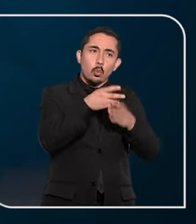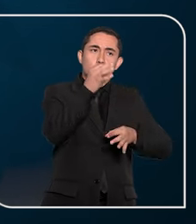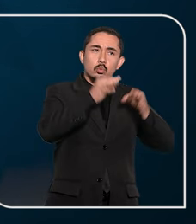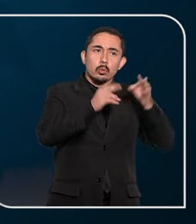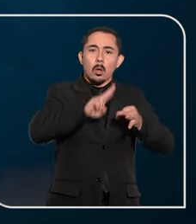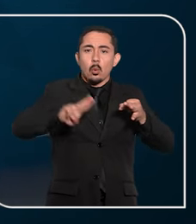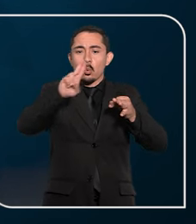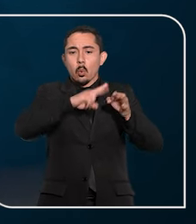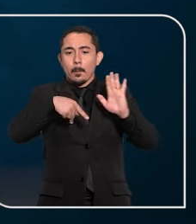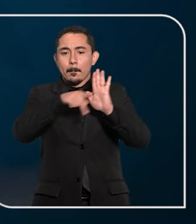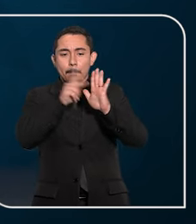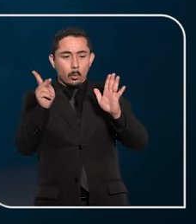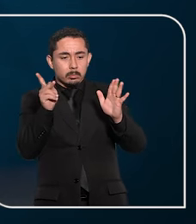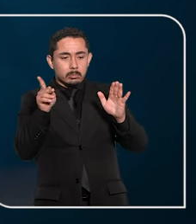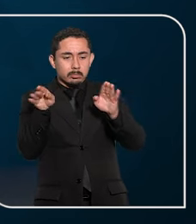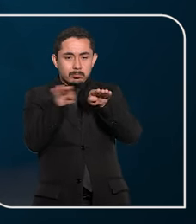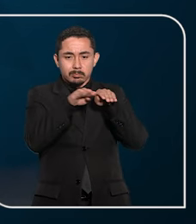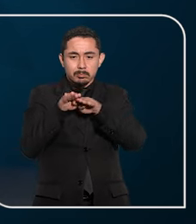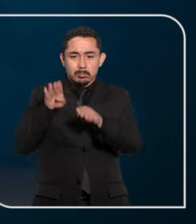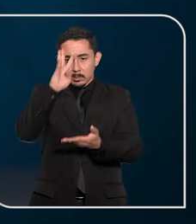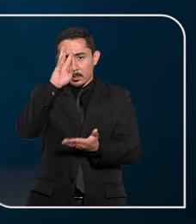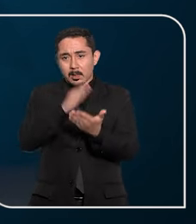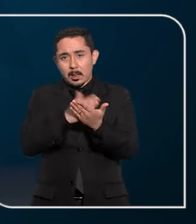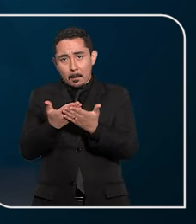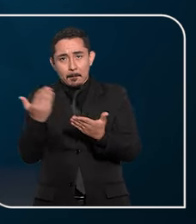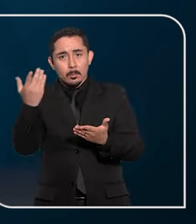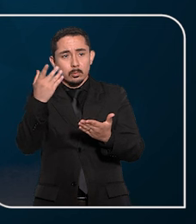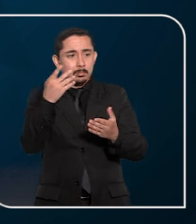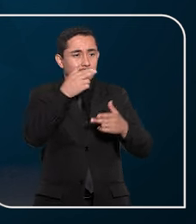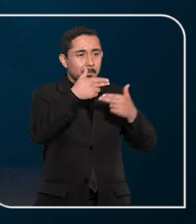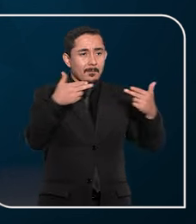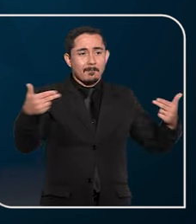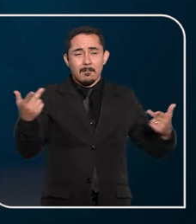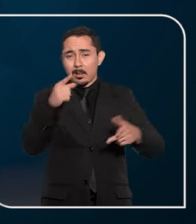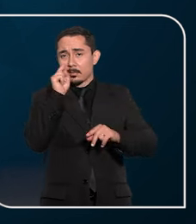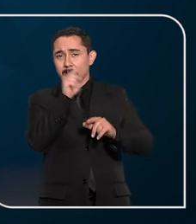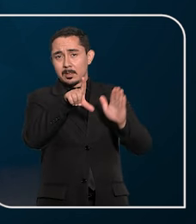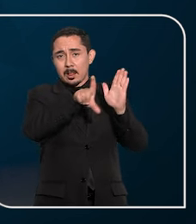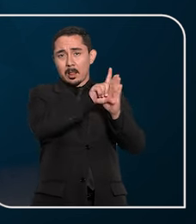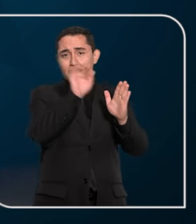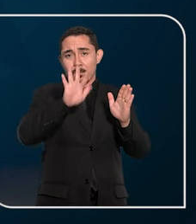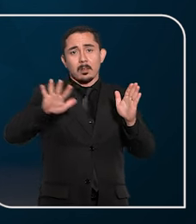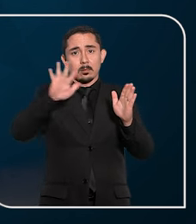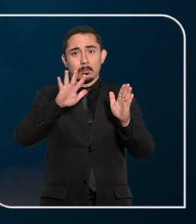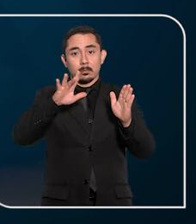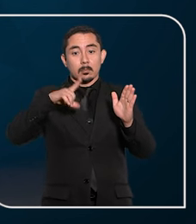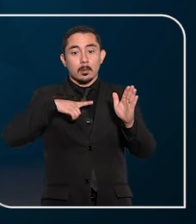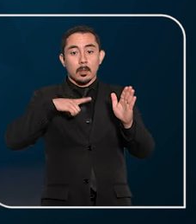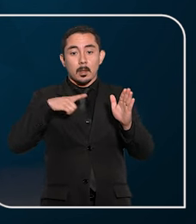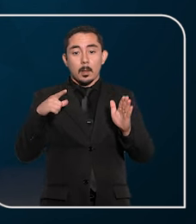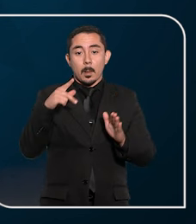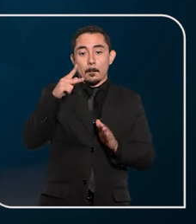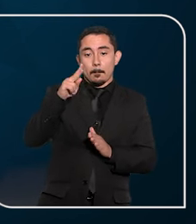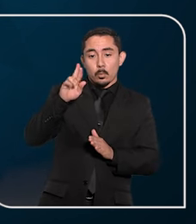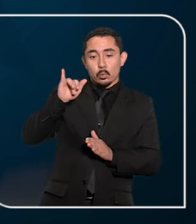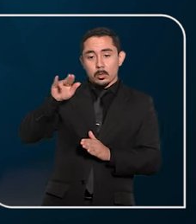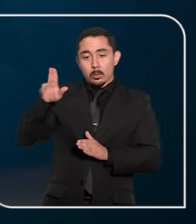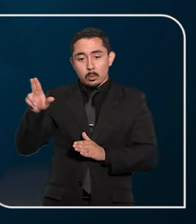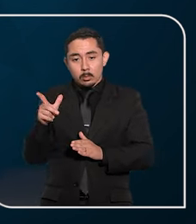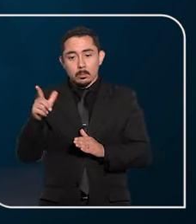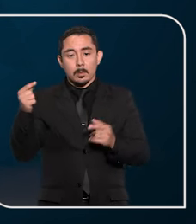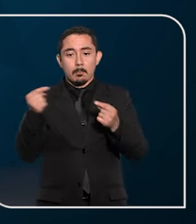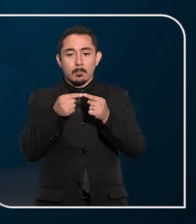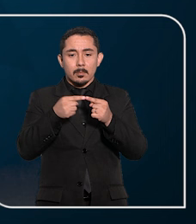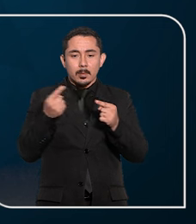Recurso jurídico utilizado para harmonizar as interpretações diferentes de uma lei federal. Estamos falando do PUIL, o